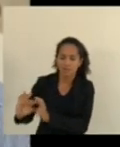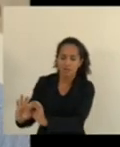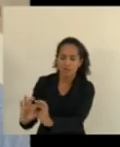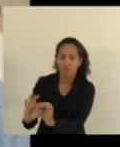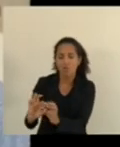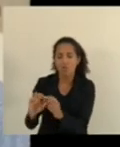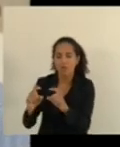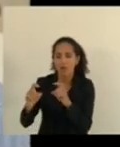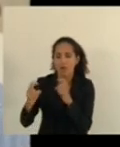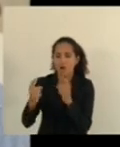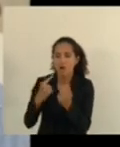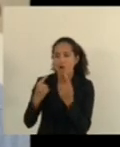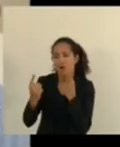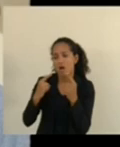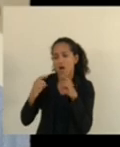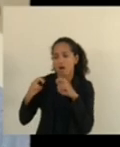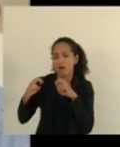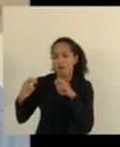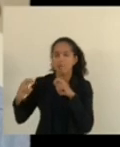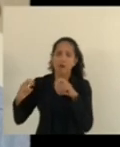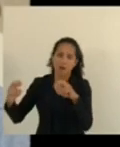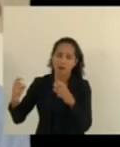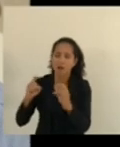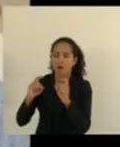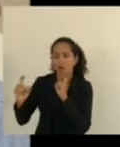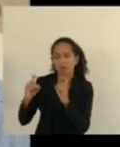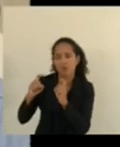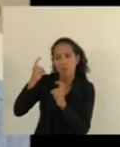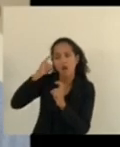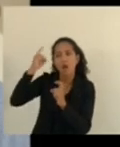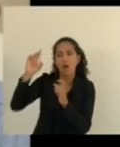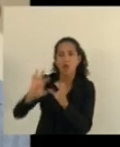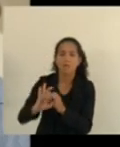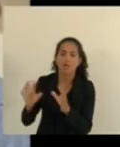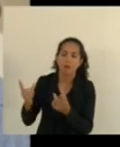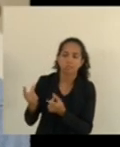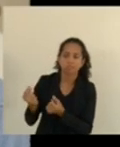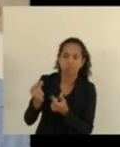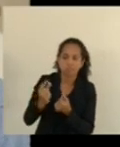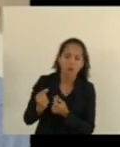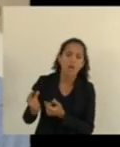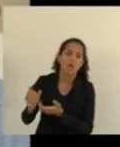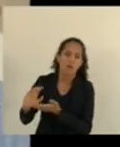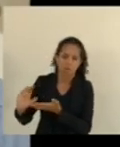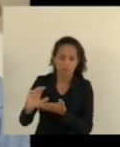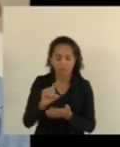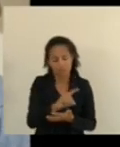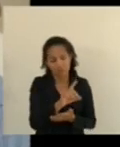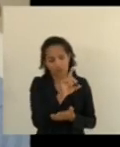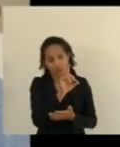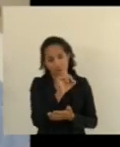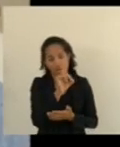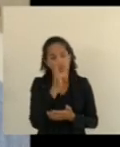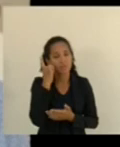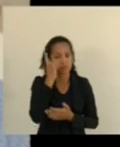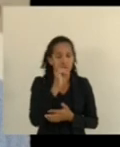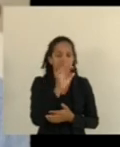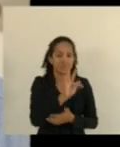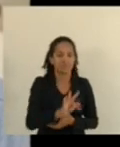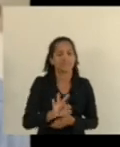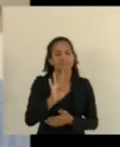planos da liberação dos seus recursos e a deputada federal Norba Ayubi Alves